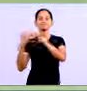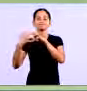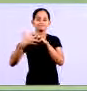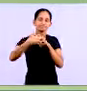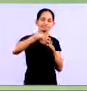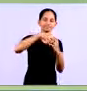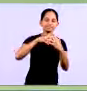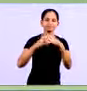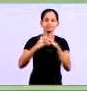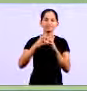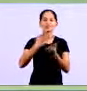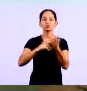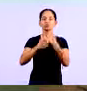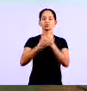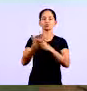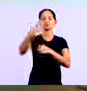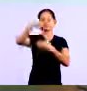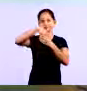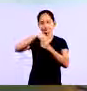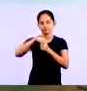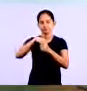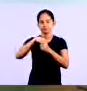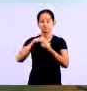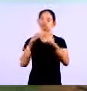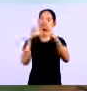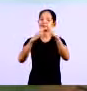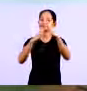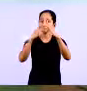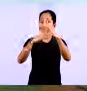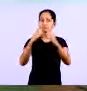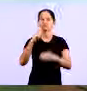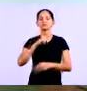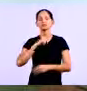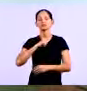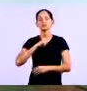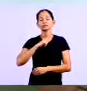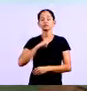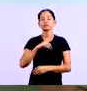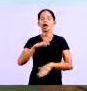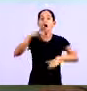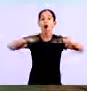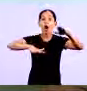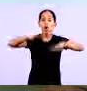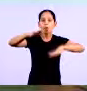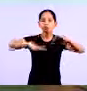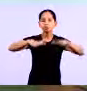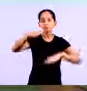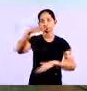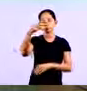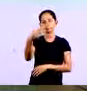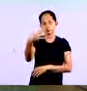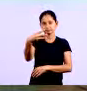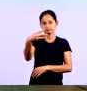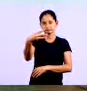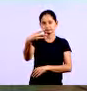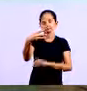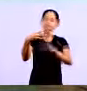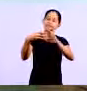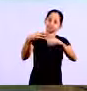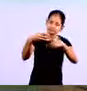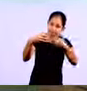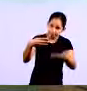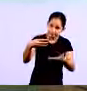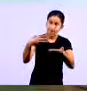ina no planejamento dentro da organização. Nós temos o nível tático, o nível intermediário e o nível operacional.